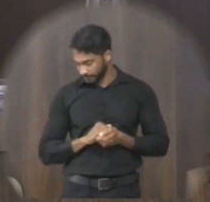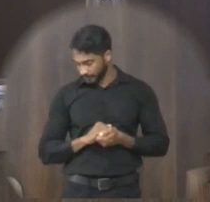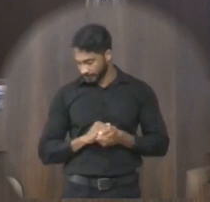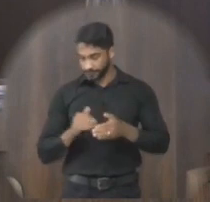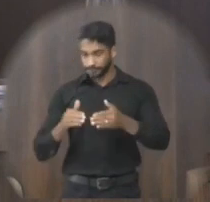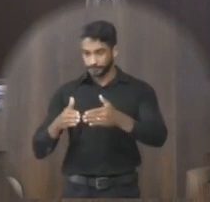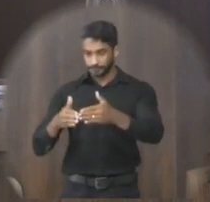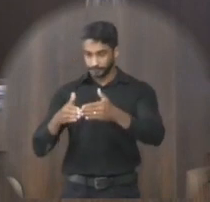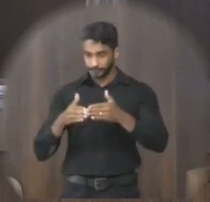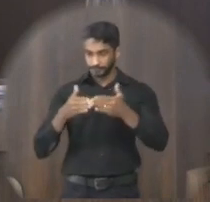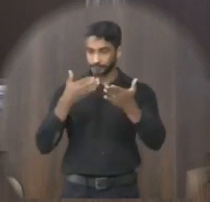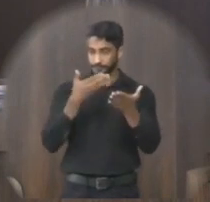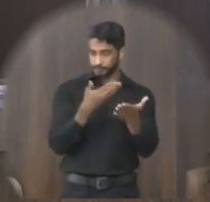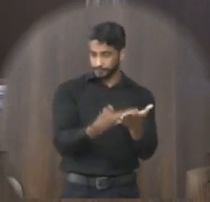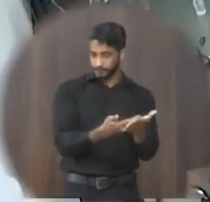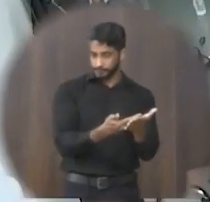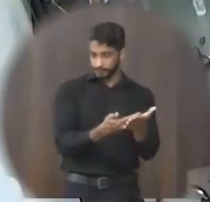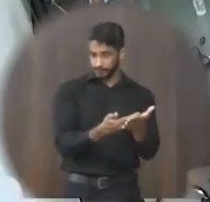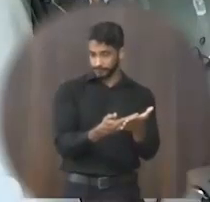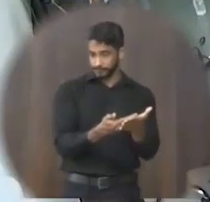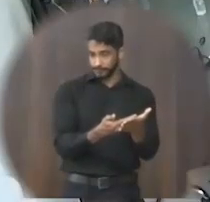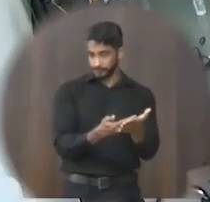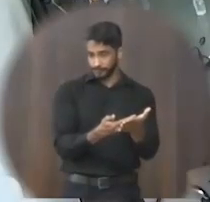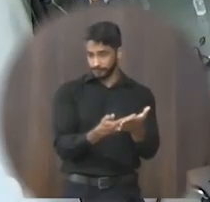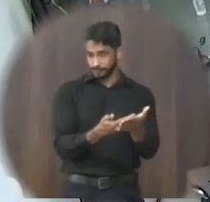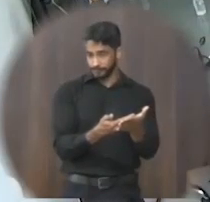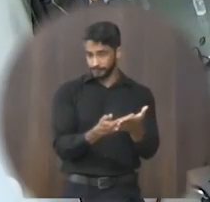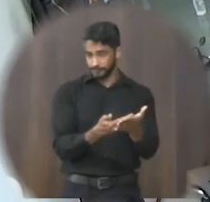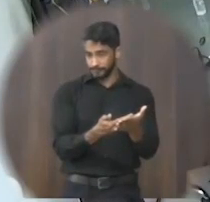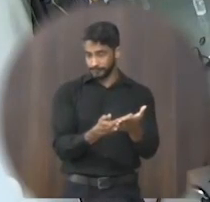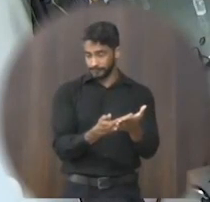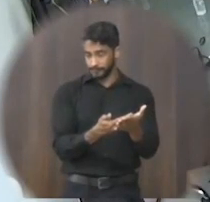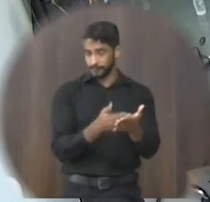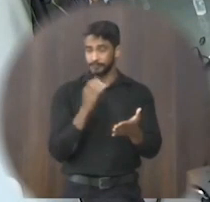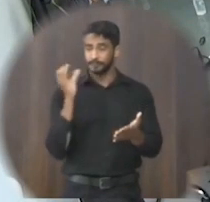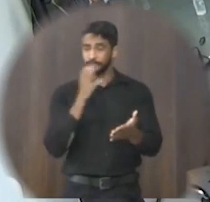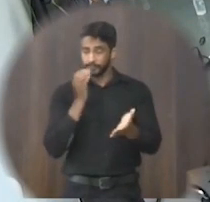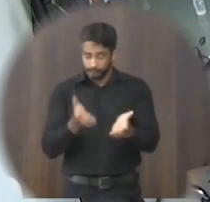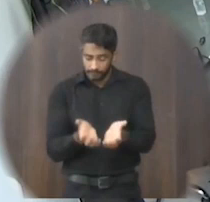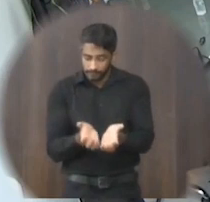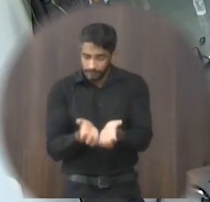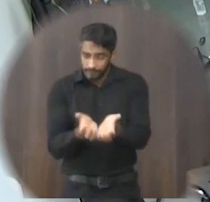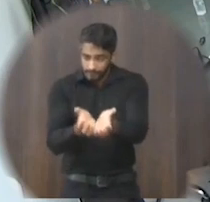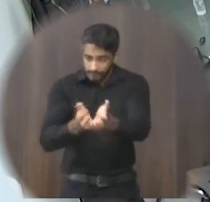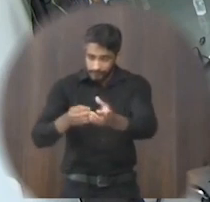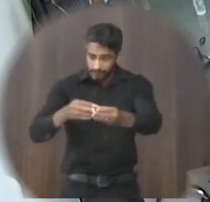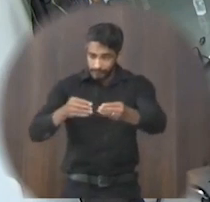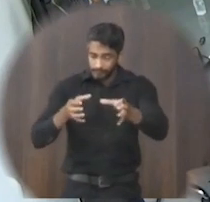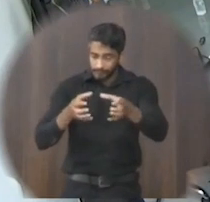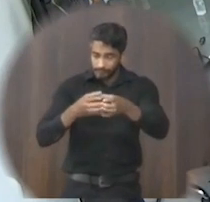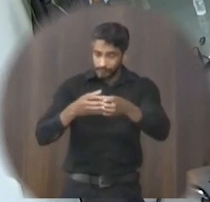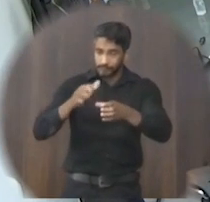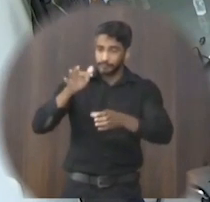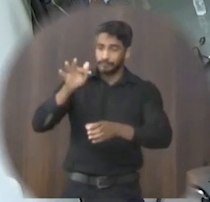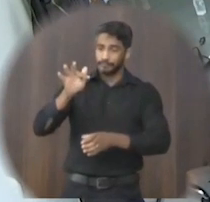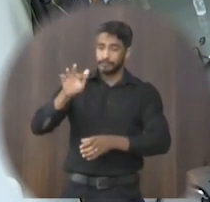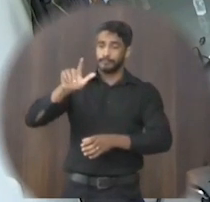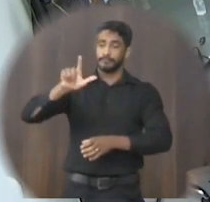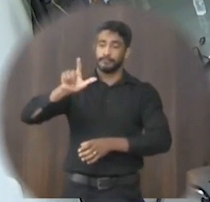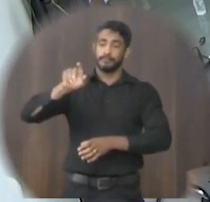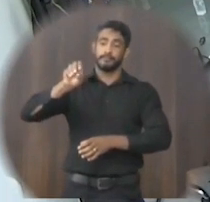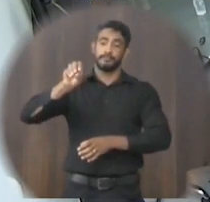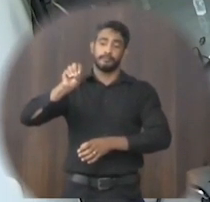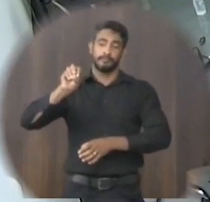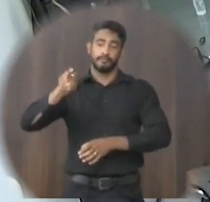indicação necessidade para viabilizar urgente patrulhamento cascalhamento da comunidade da floresta Mucém Terra